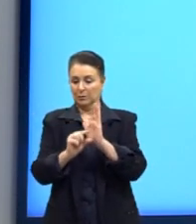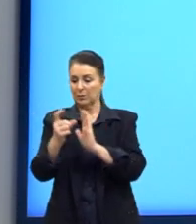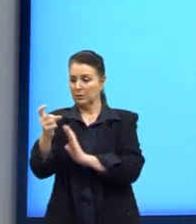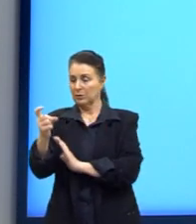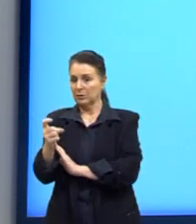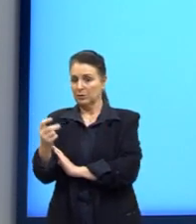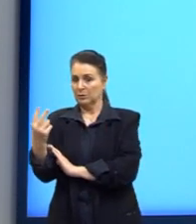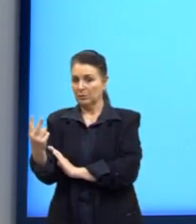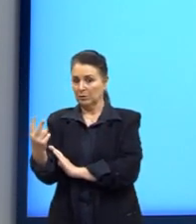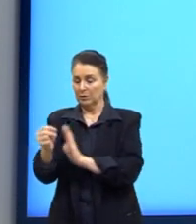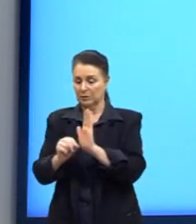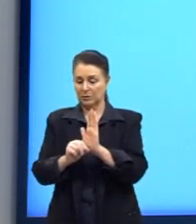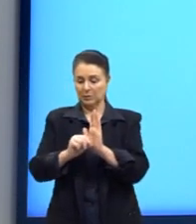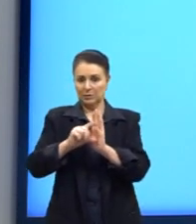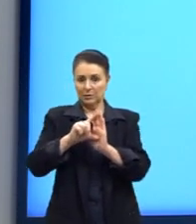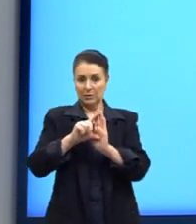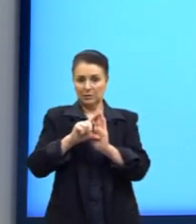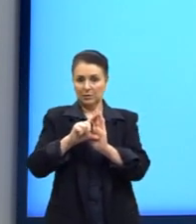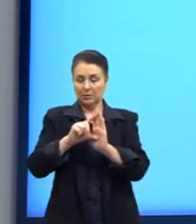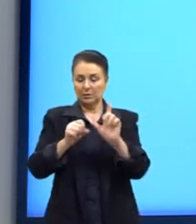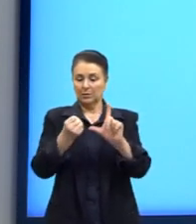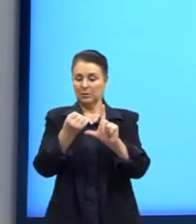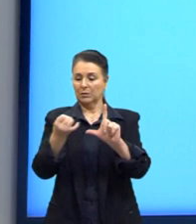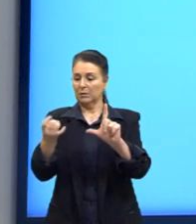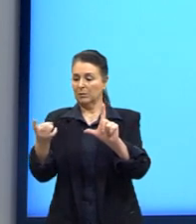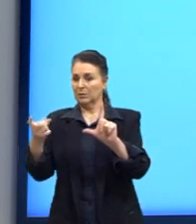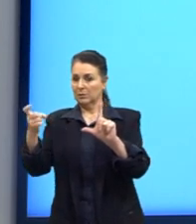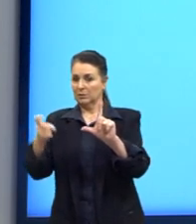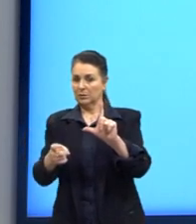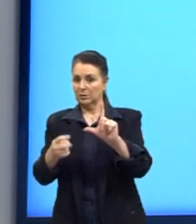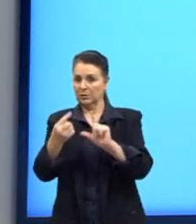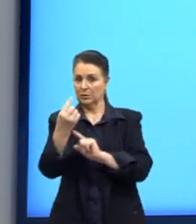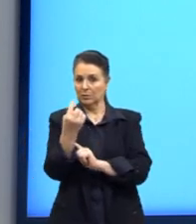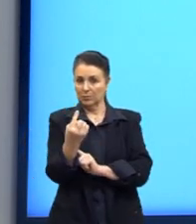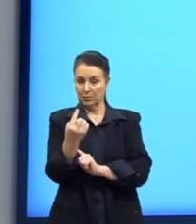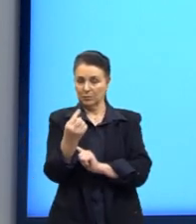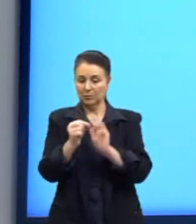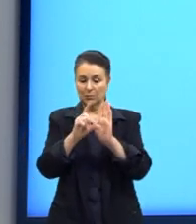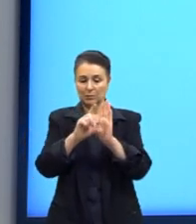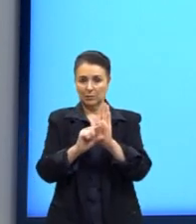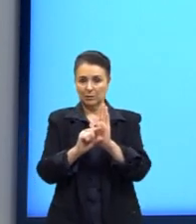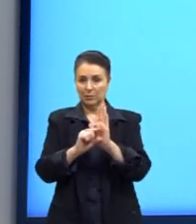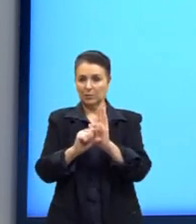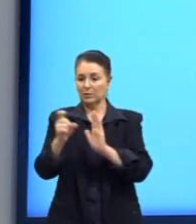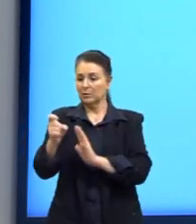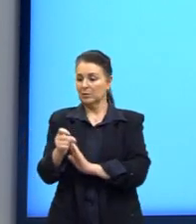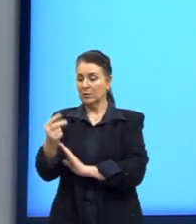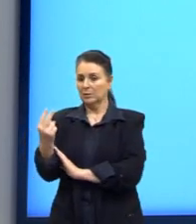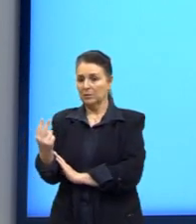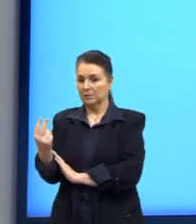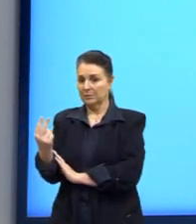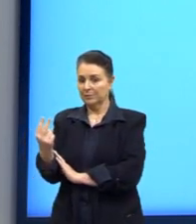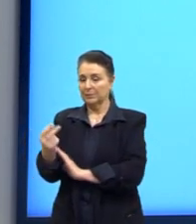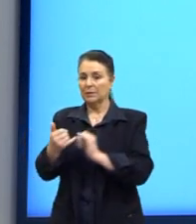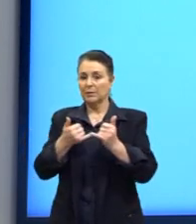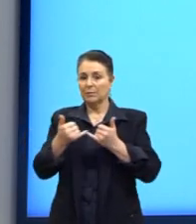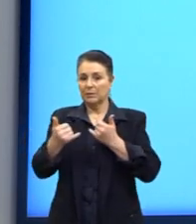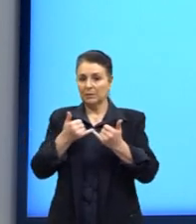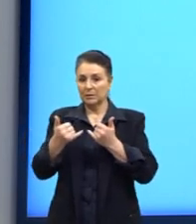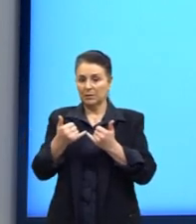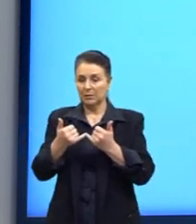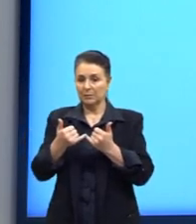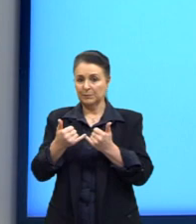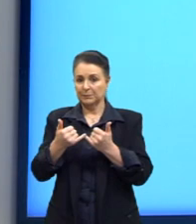é crescente quando o logaritmo de x1 for menor que o logaritmo de x2. Por exemplo, nós vamos